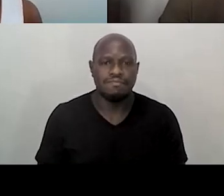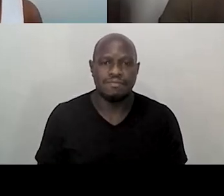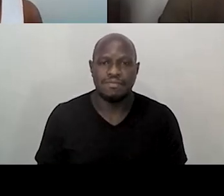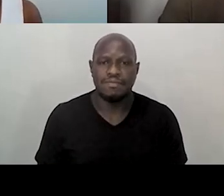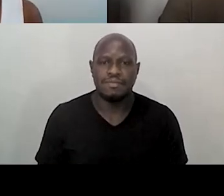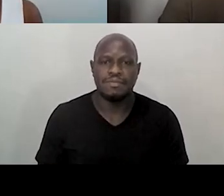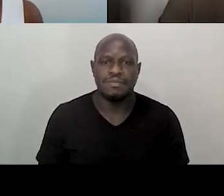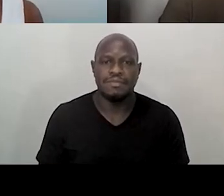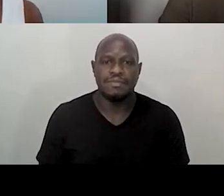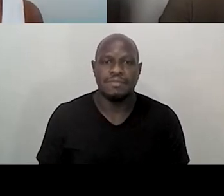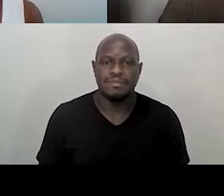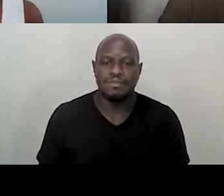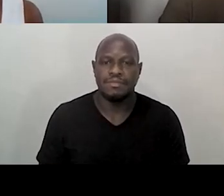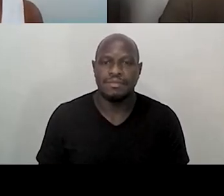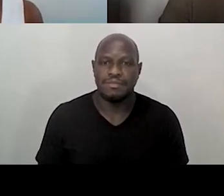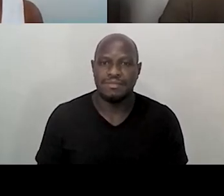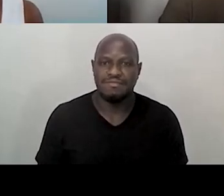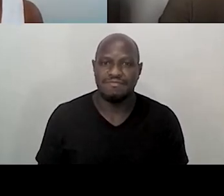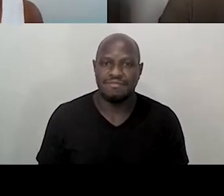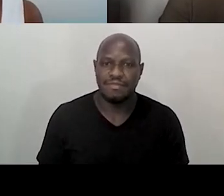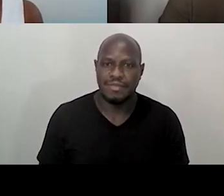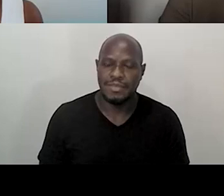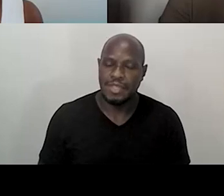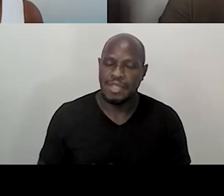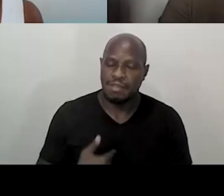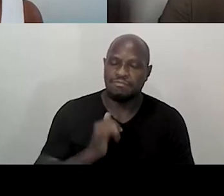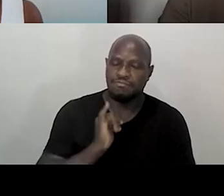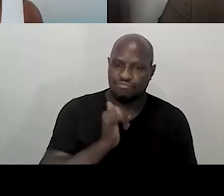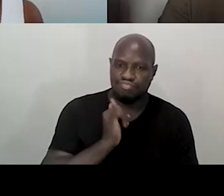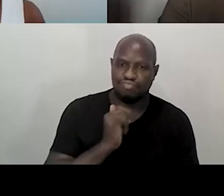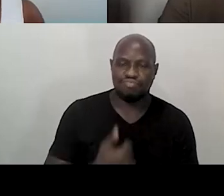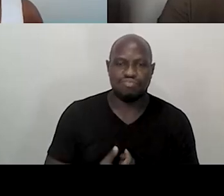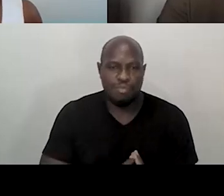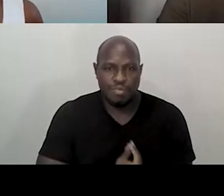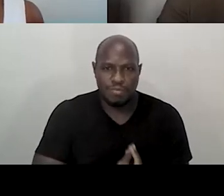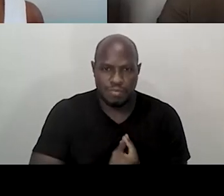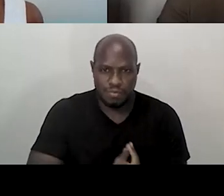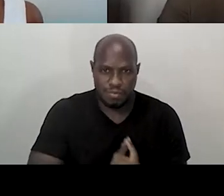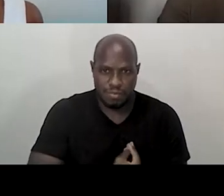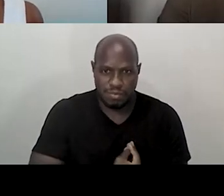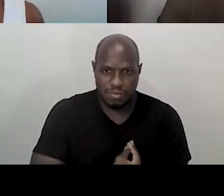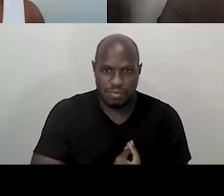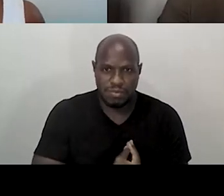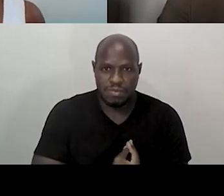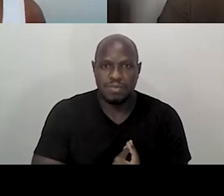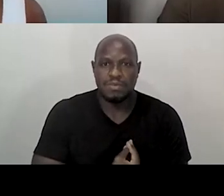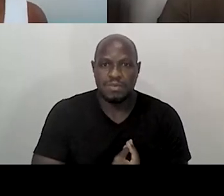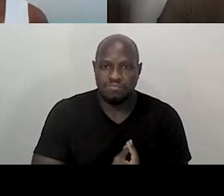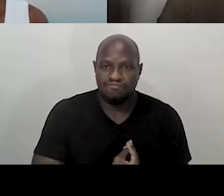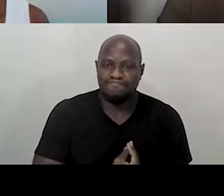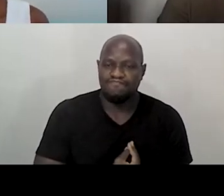Então, assim, eu diria que como sobrevivência material foi